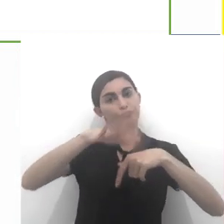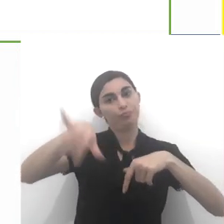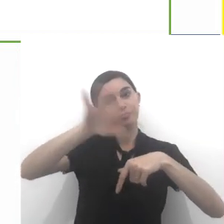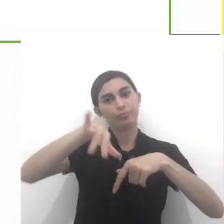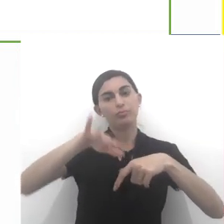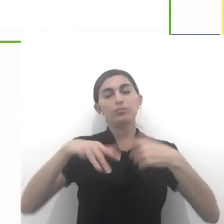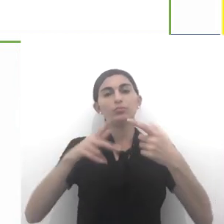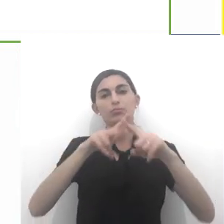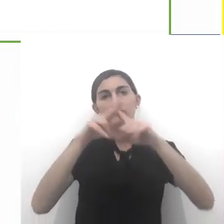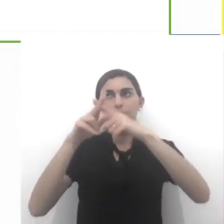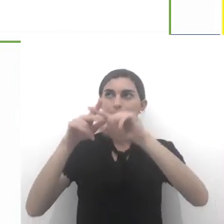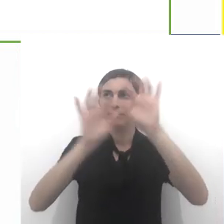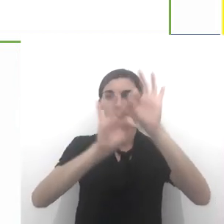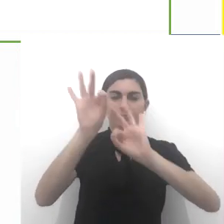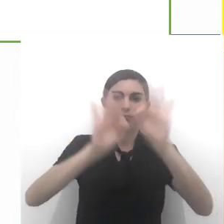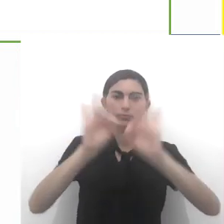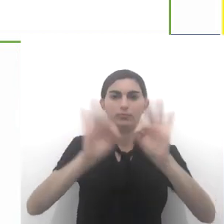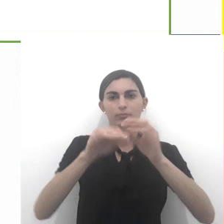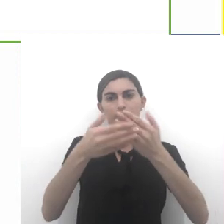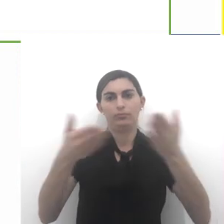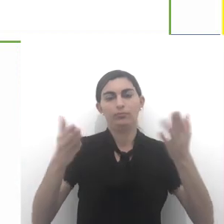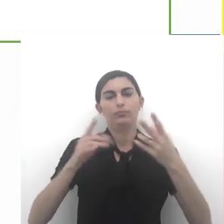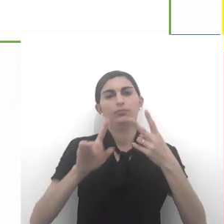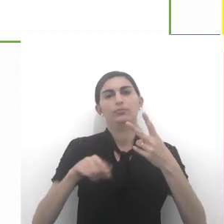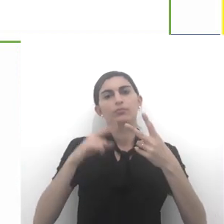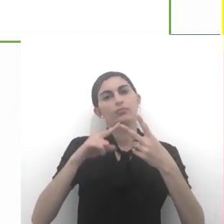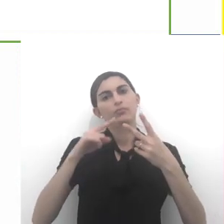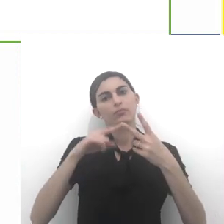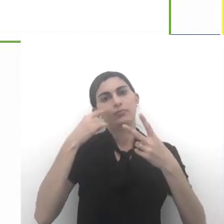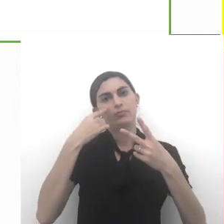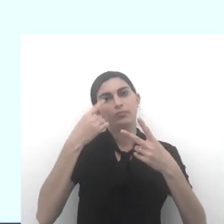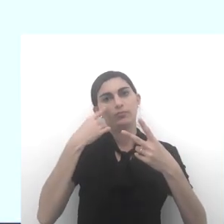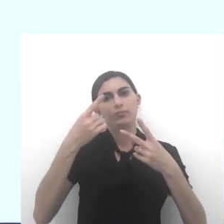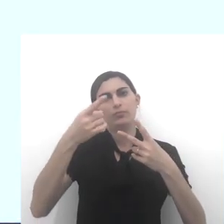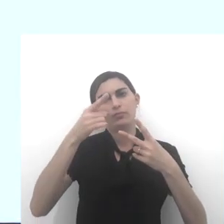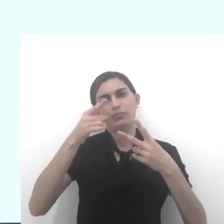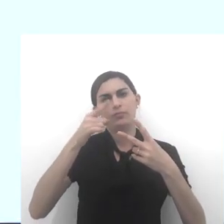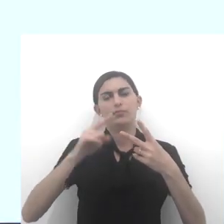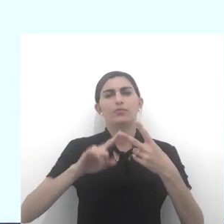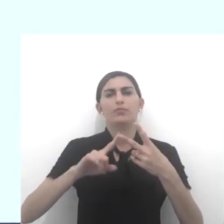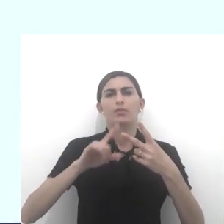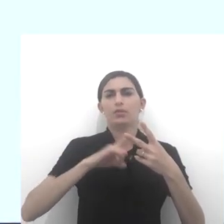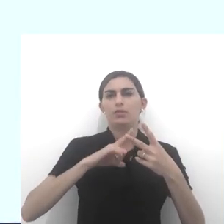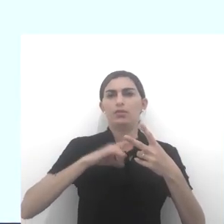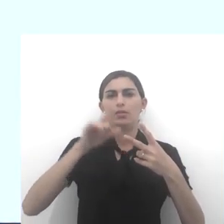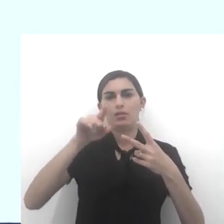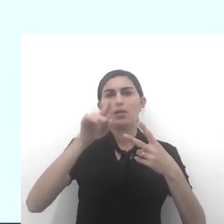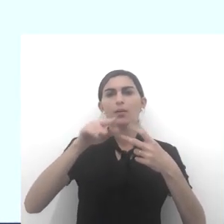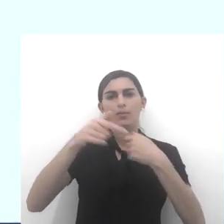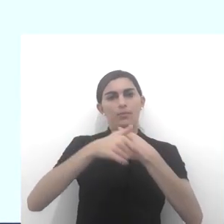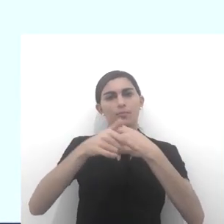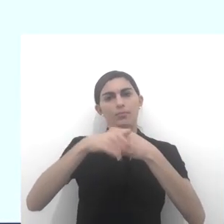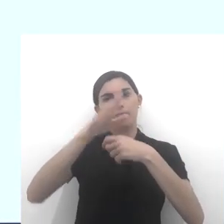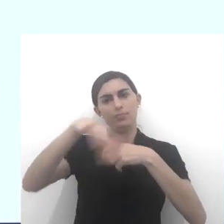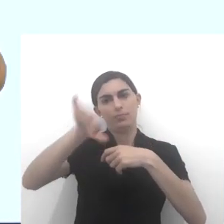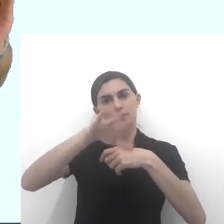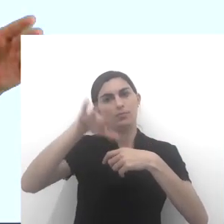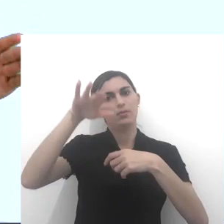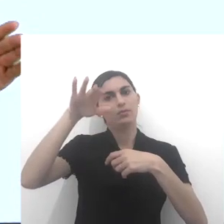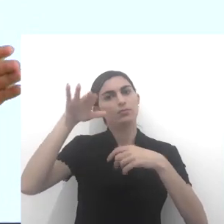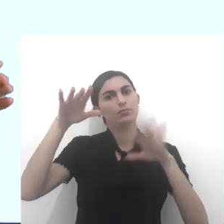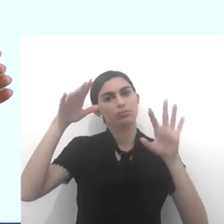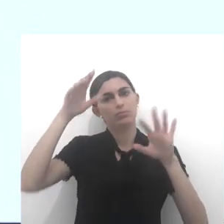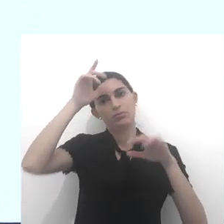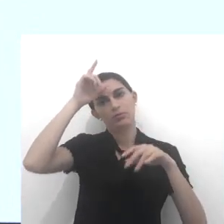zelo e manutenção da ordem do terreiro. Então, nós observamos que aqui é o quê? Este é o papel do